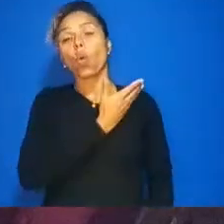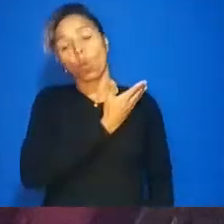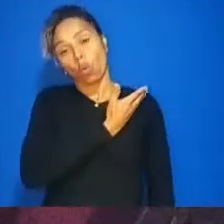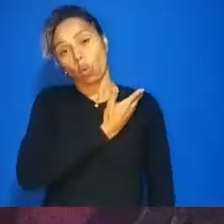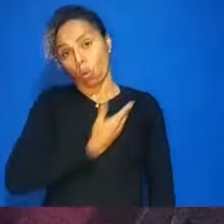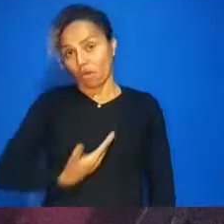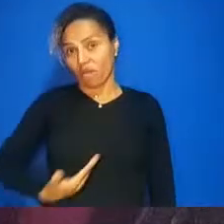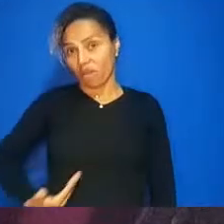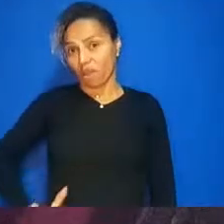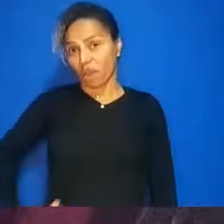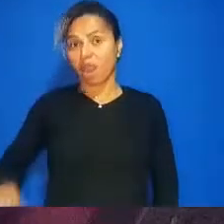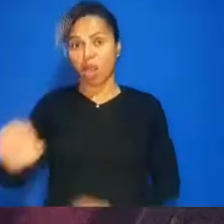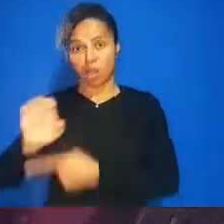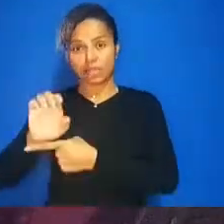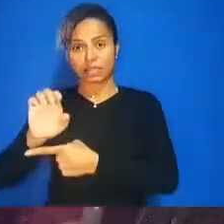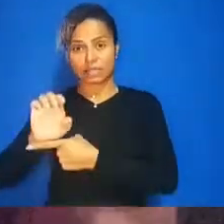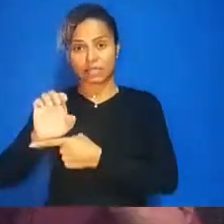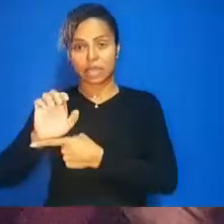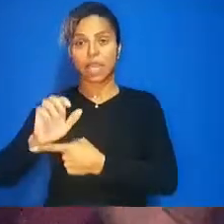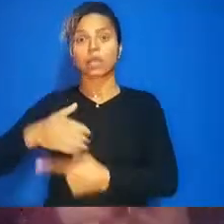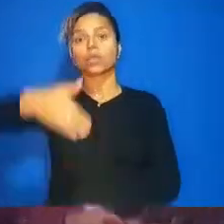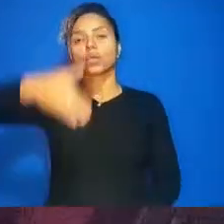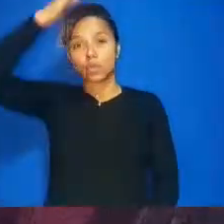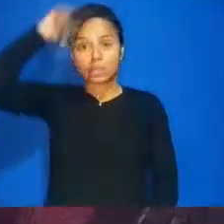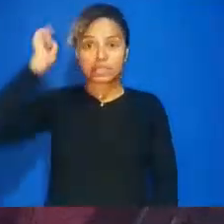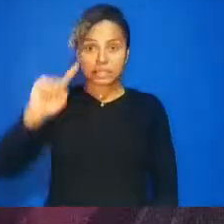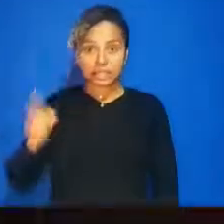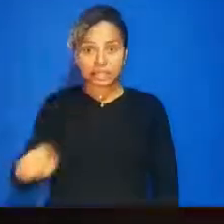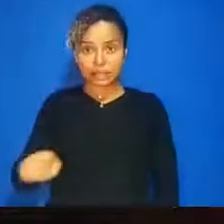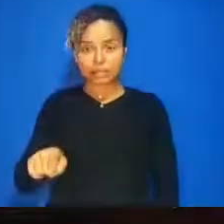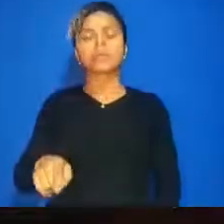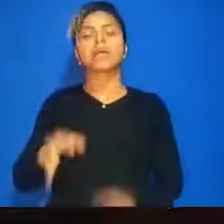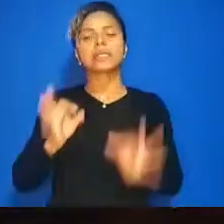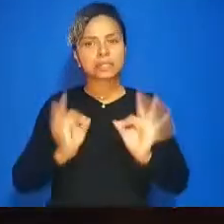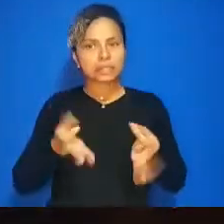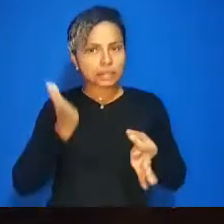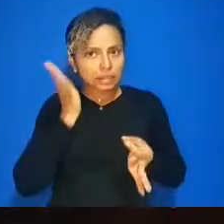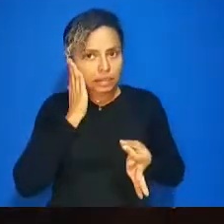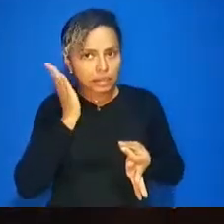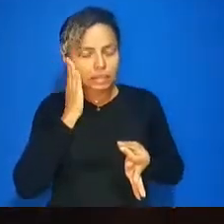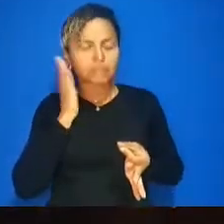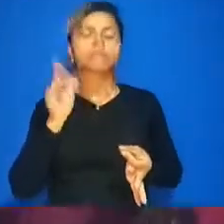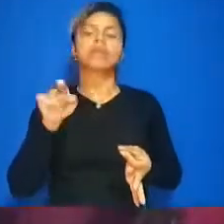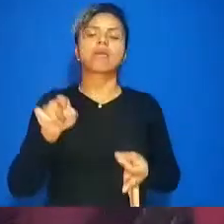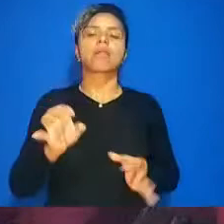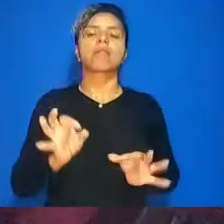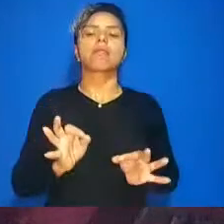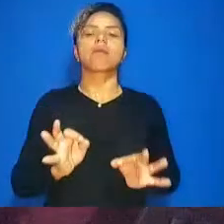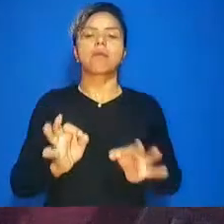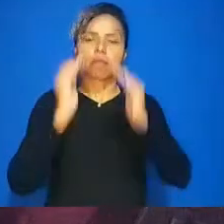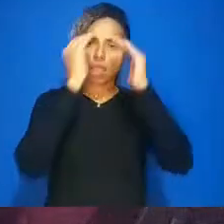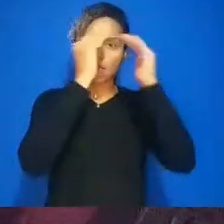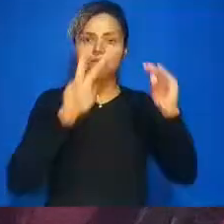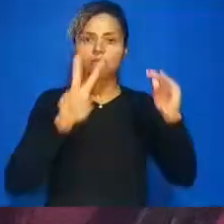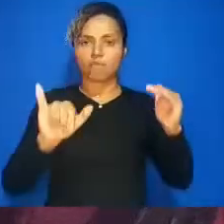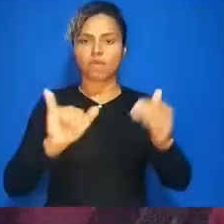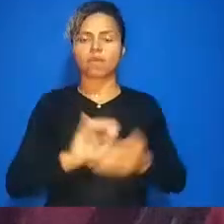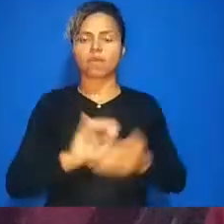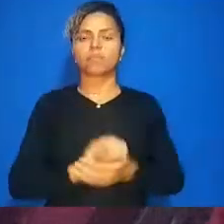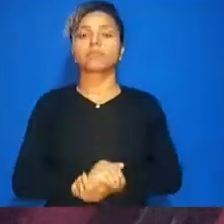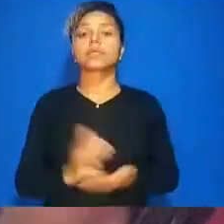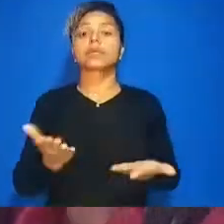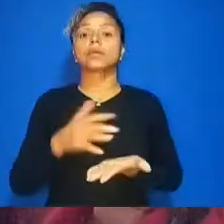honrará então vamos agora para o número 8 a representação processo 9167